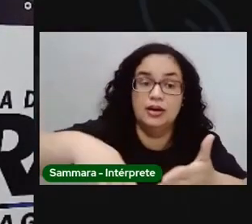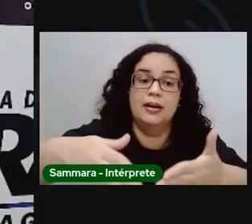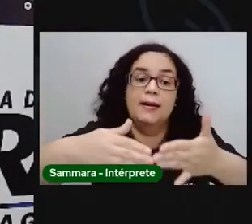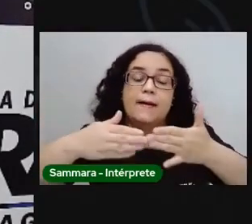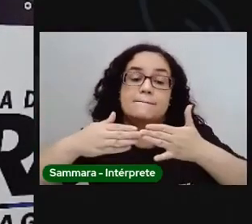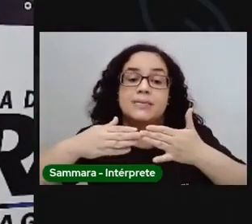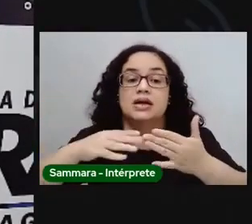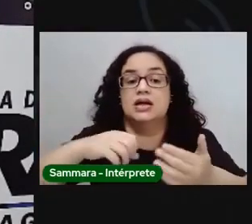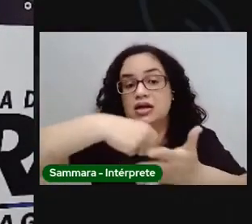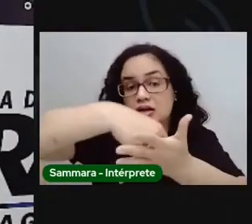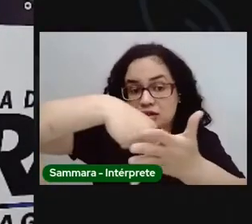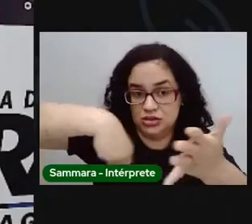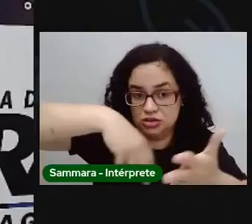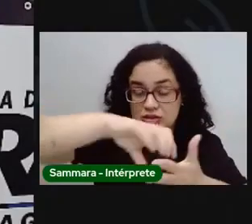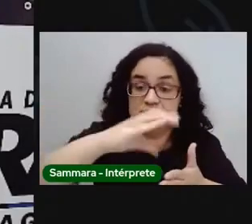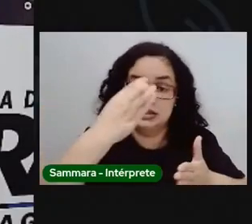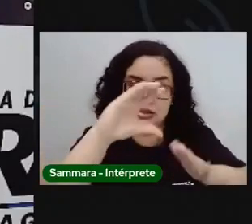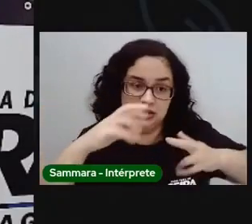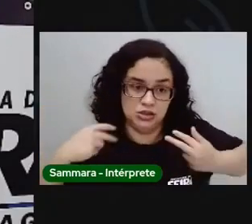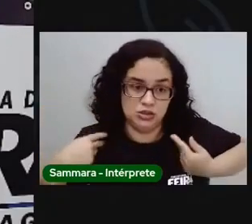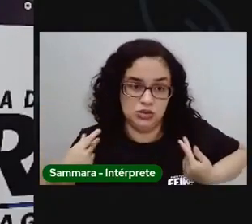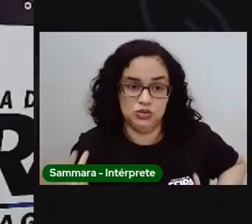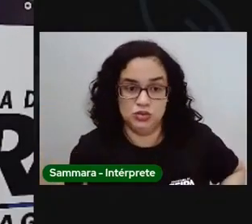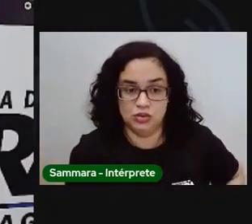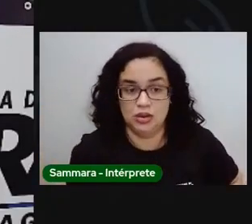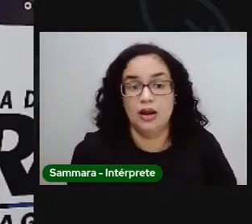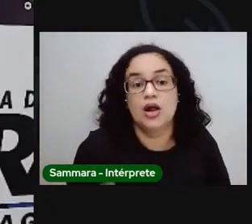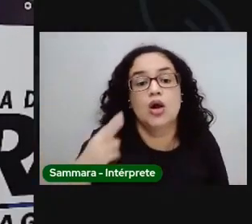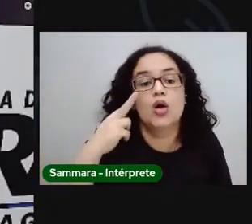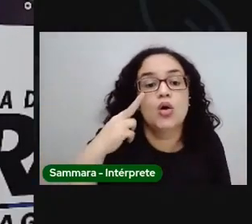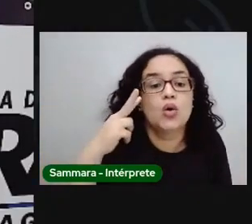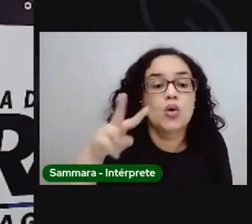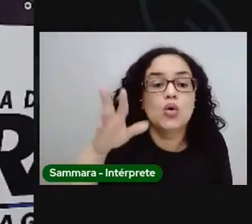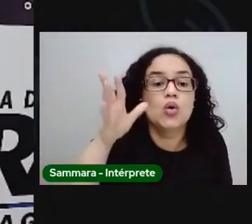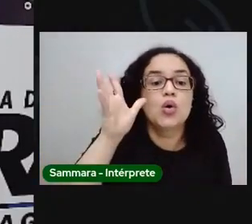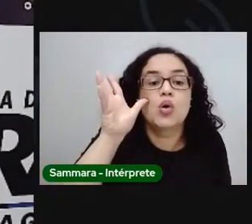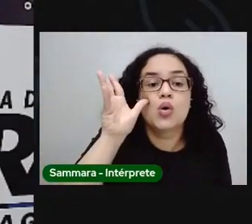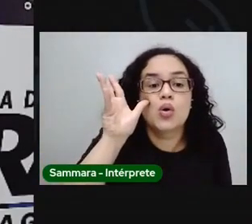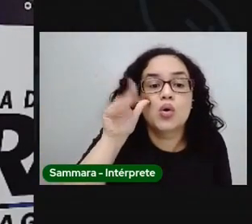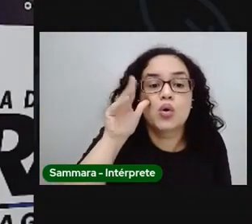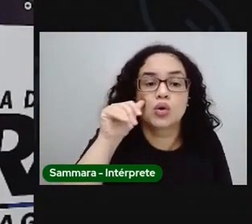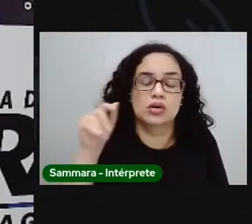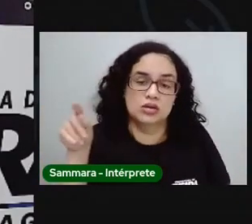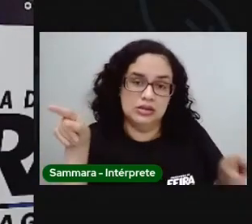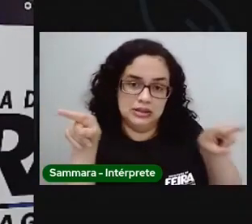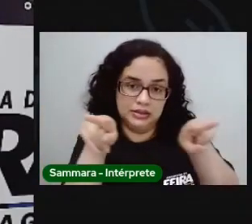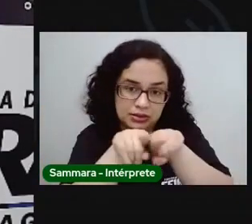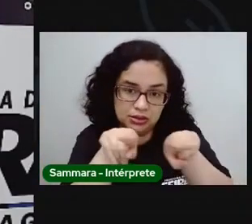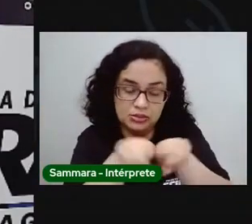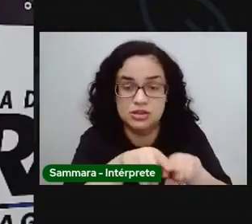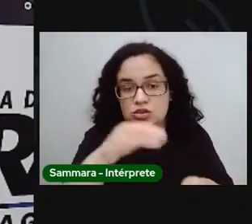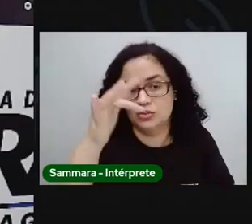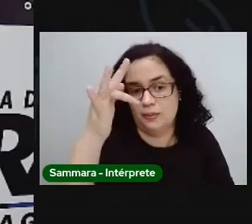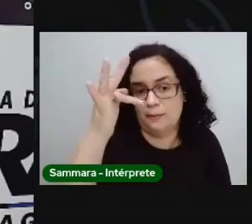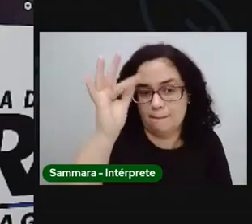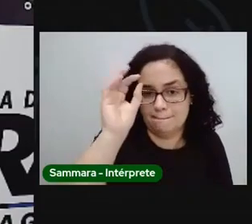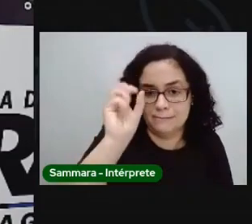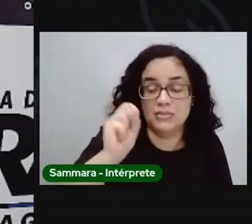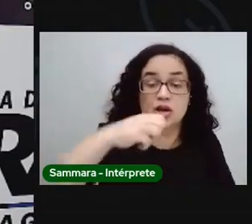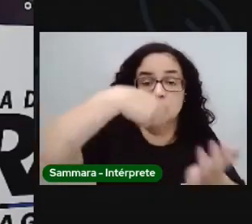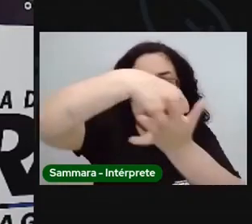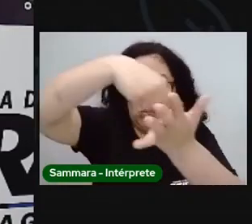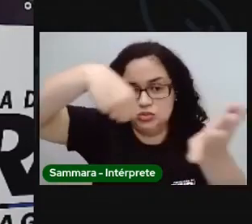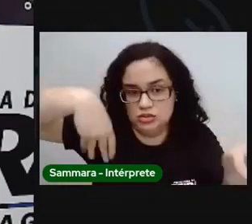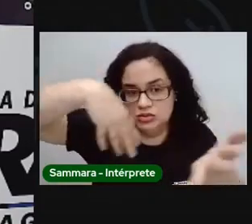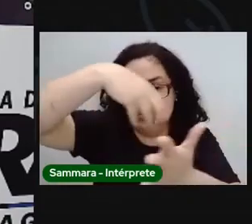peguem a atividade de vocês de ciências humanas pra vocês darem uma olhada, uma curiosidade também sobre Feira de Santana e uma atividade que vocês